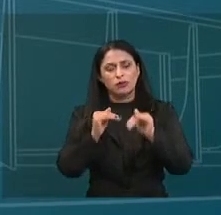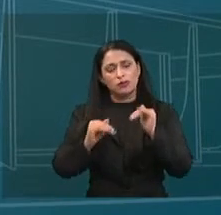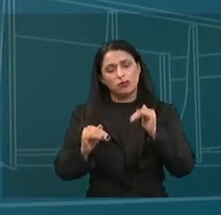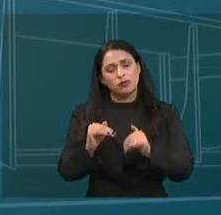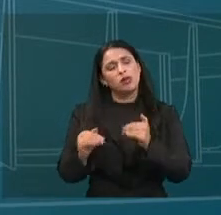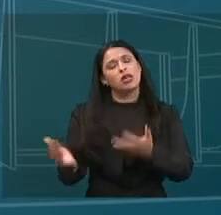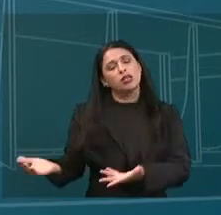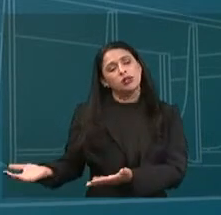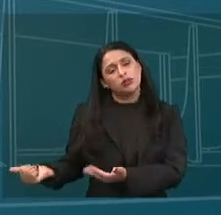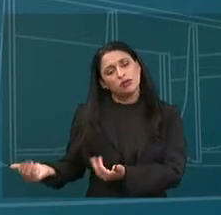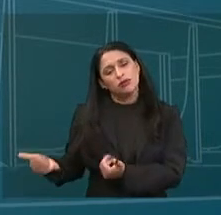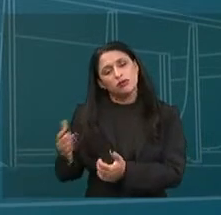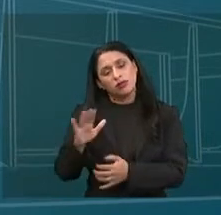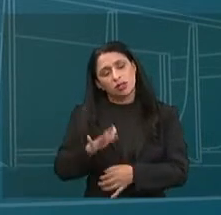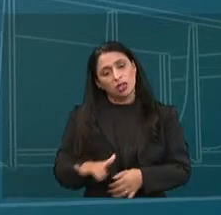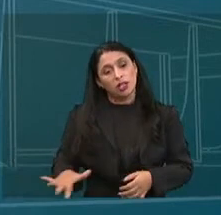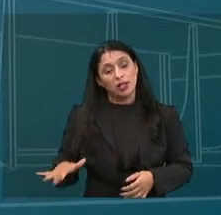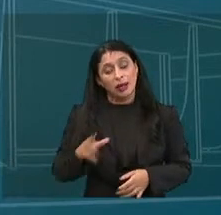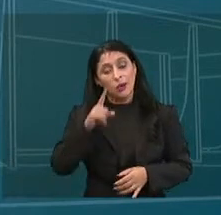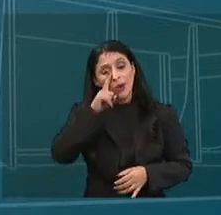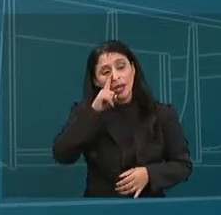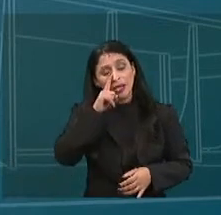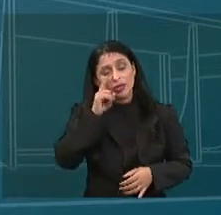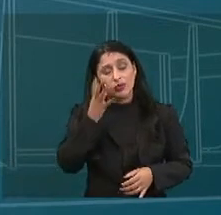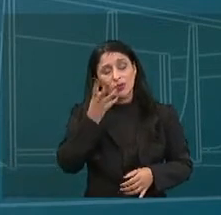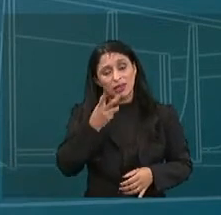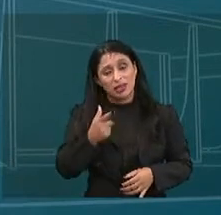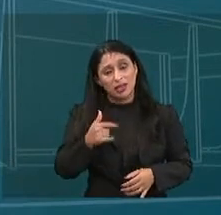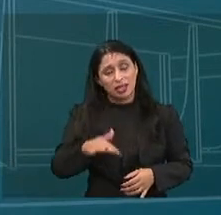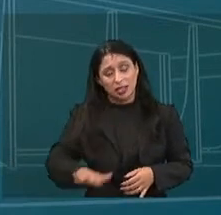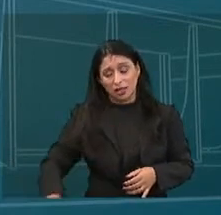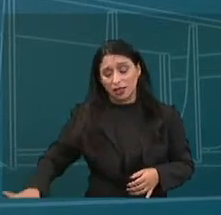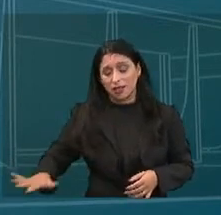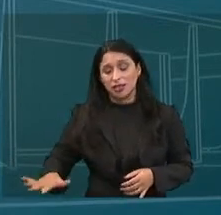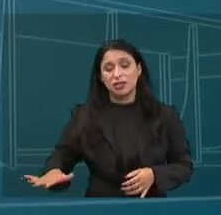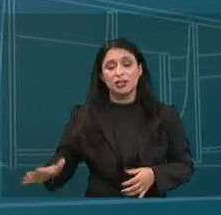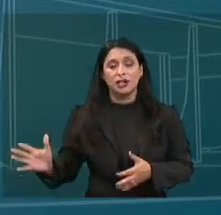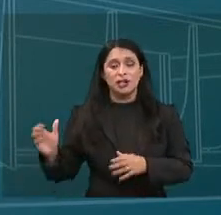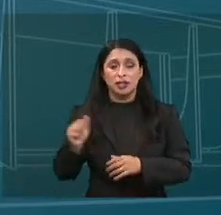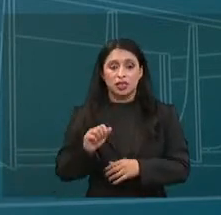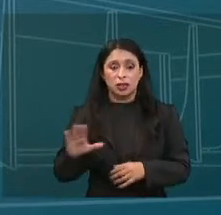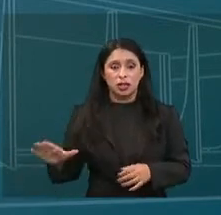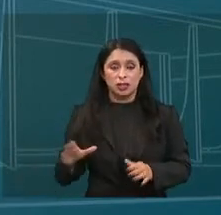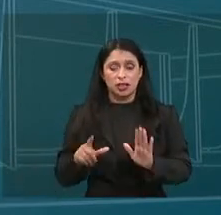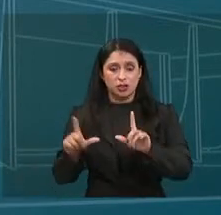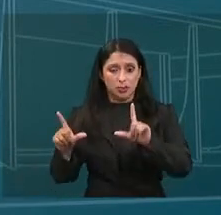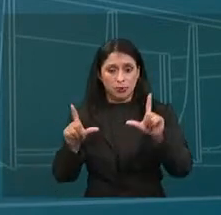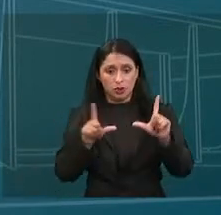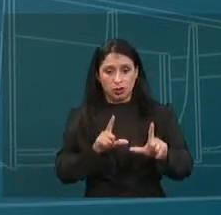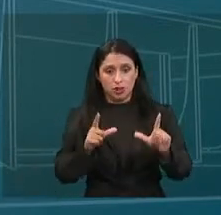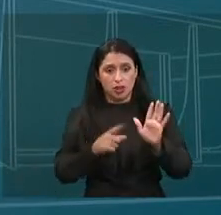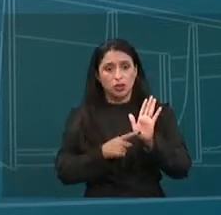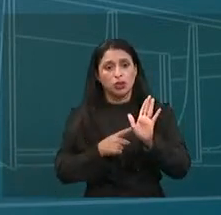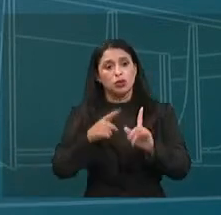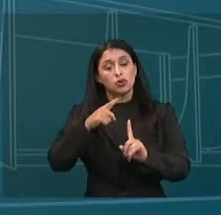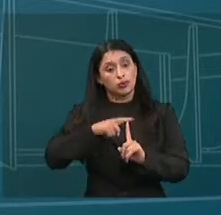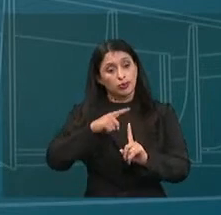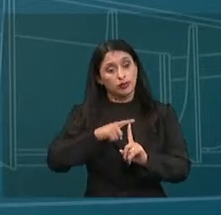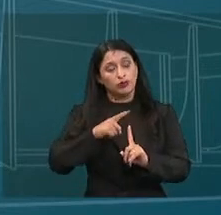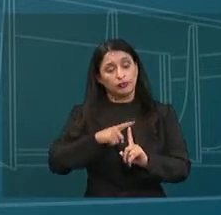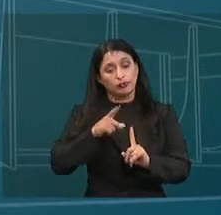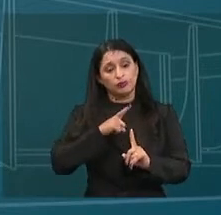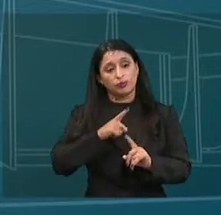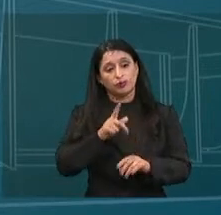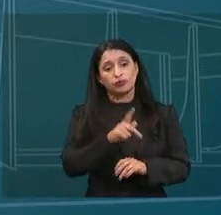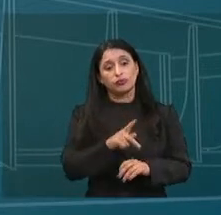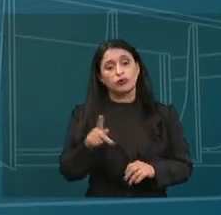aos riscos com os quais crianças e adolescentes podem se deparar na internet. Nesse slide, de forma muito breve, está mencionada a tipologia de riscos apresentada